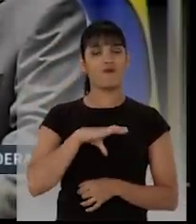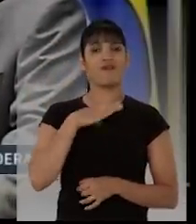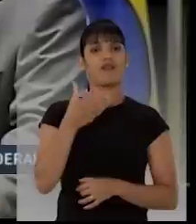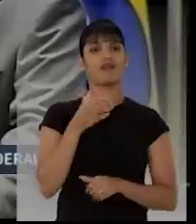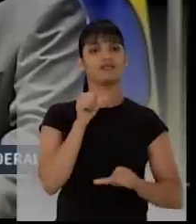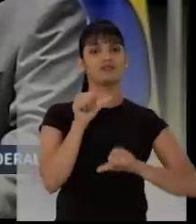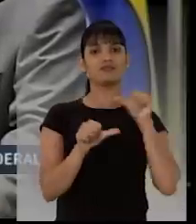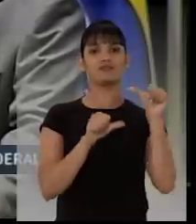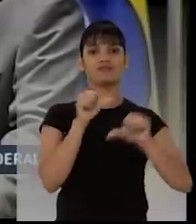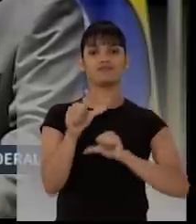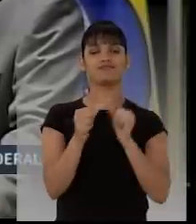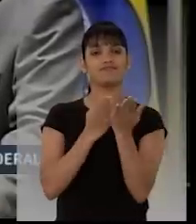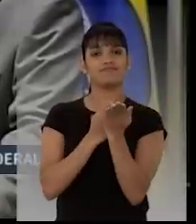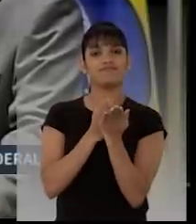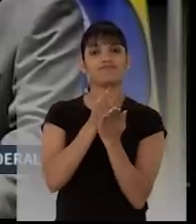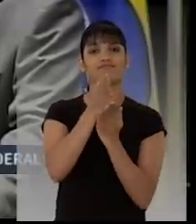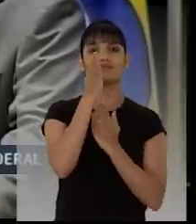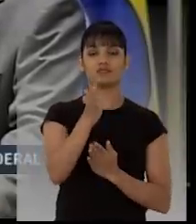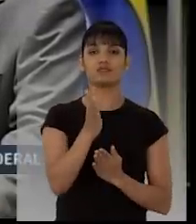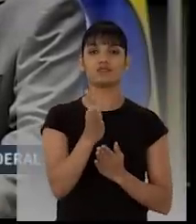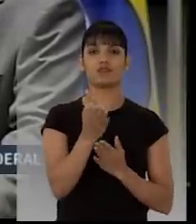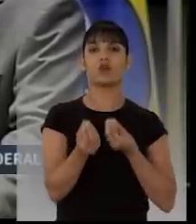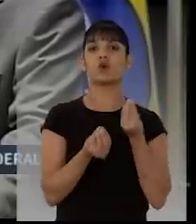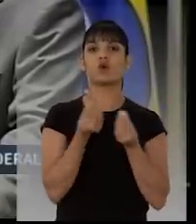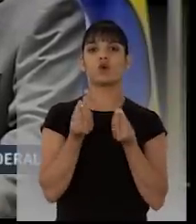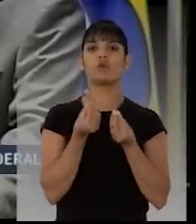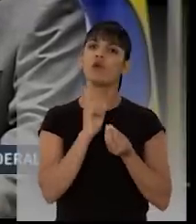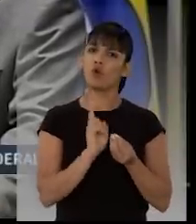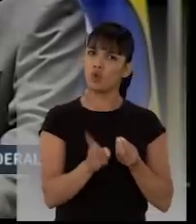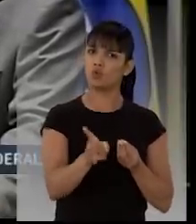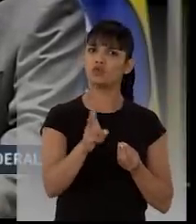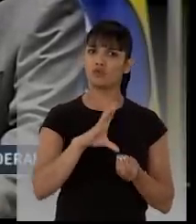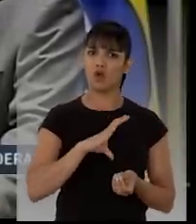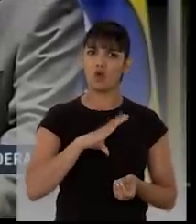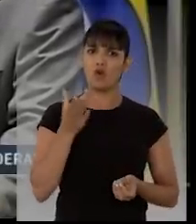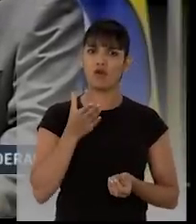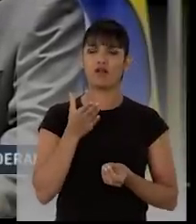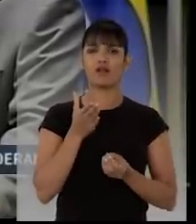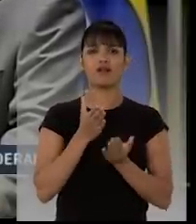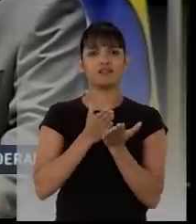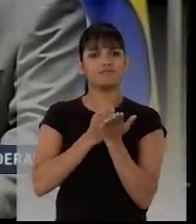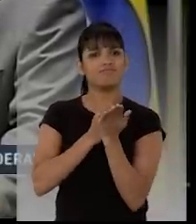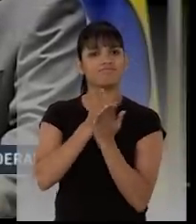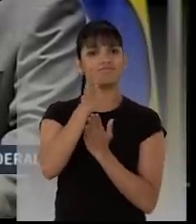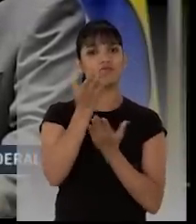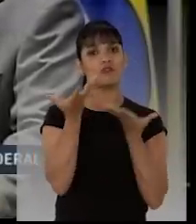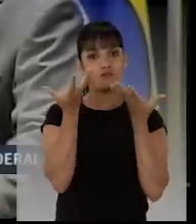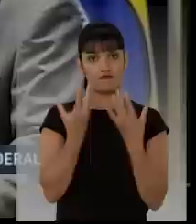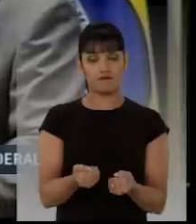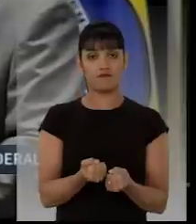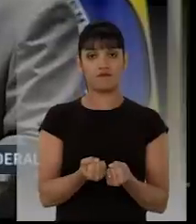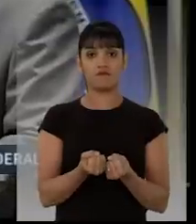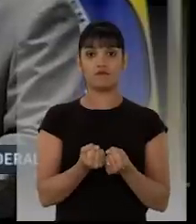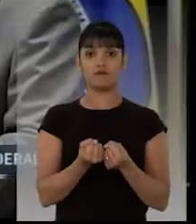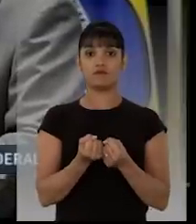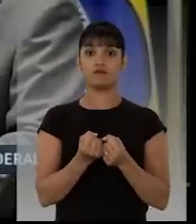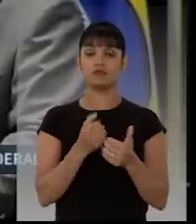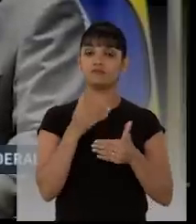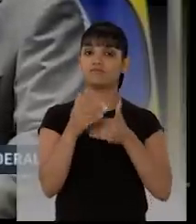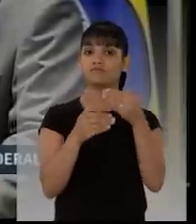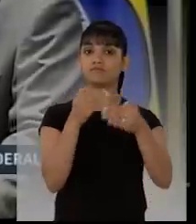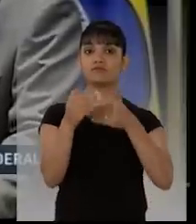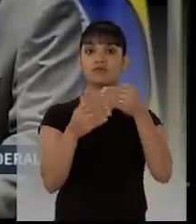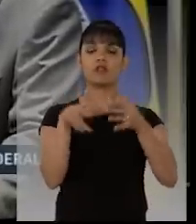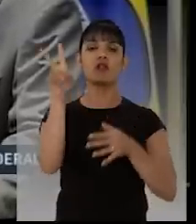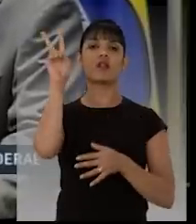avançar, é continuar com a coragem para avançar. Vamos em frente, honrando a sua memória